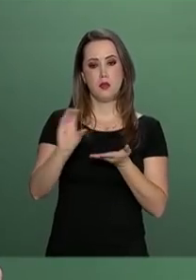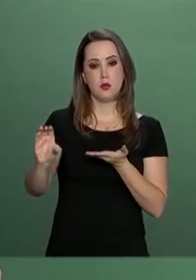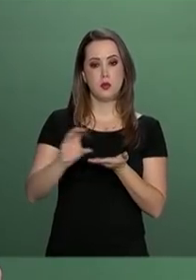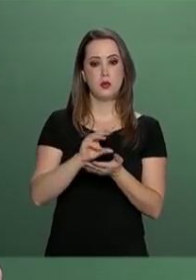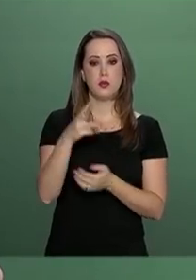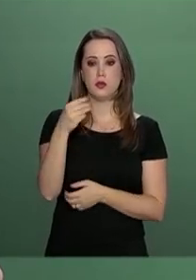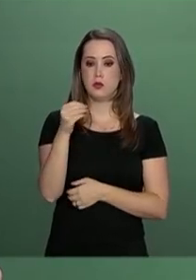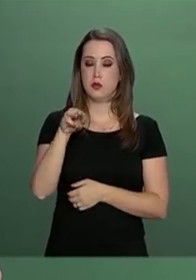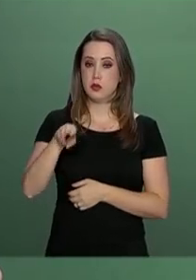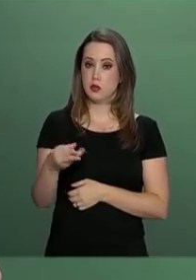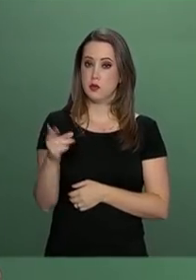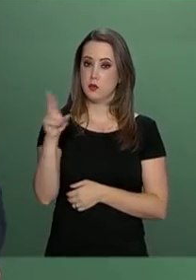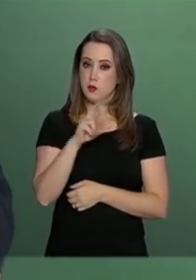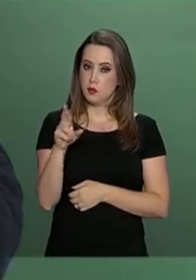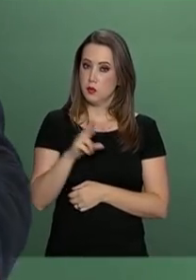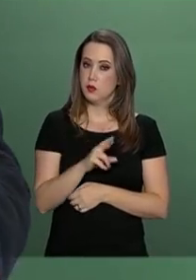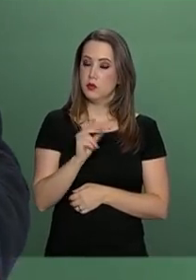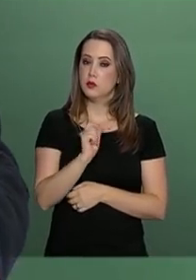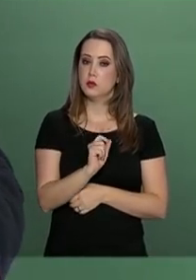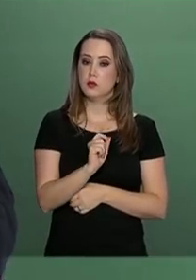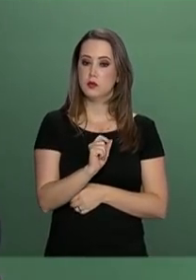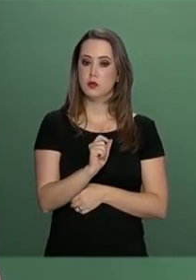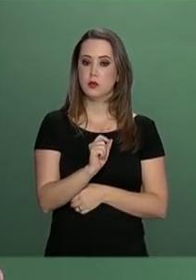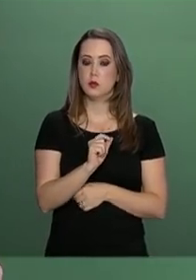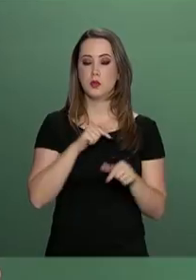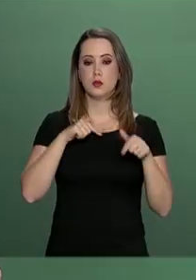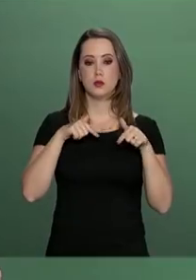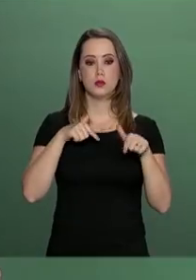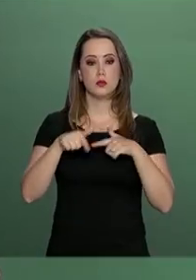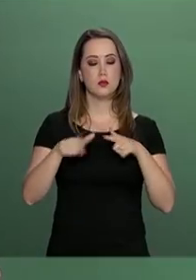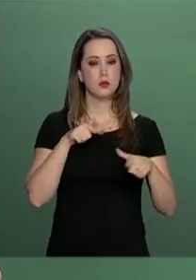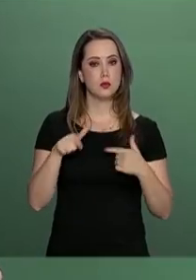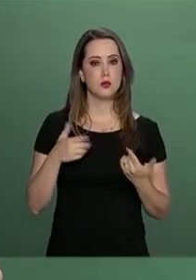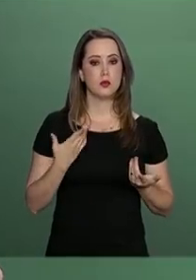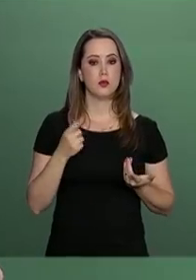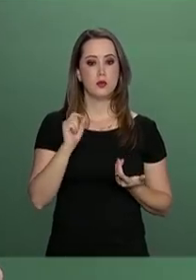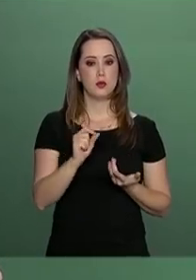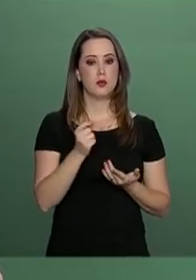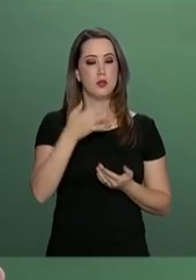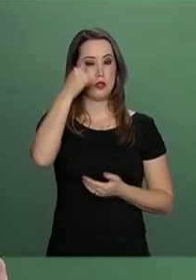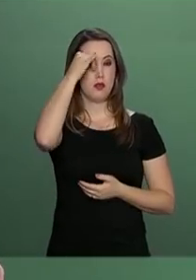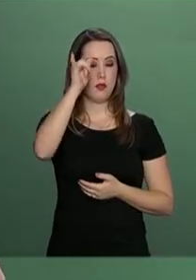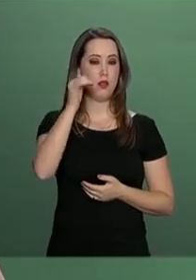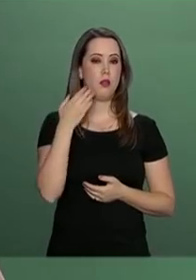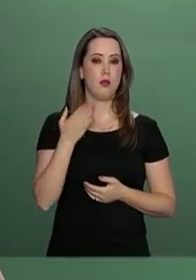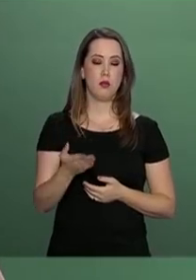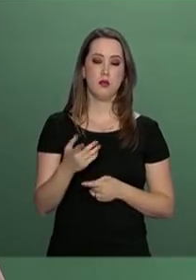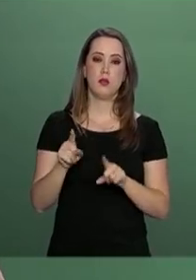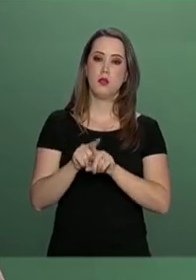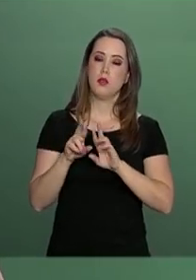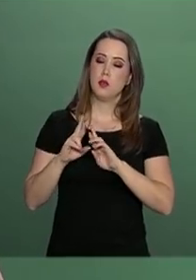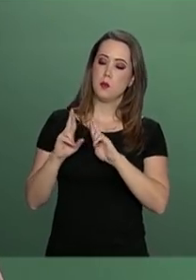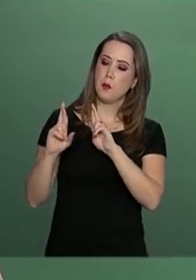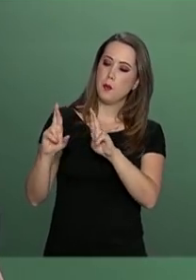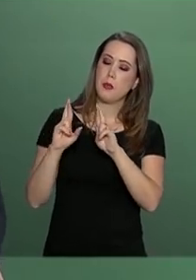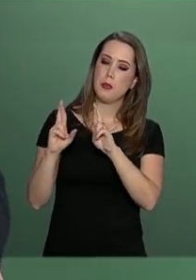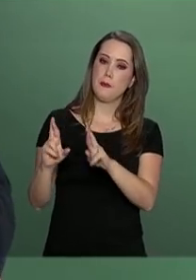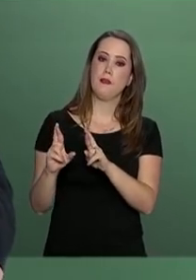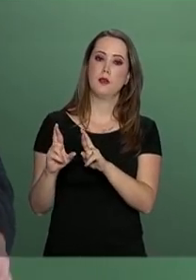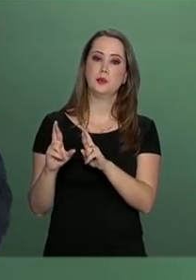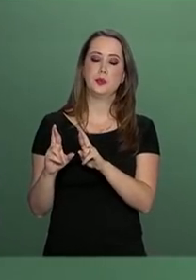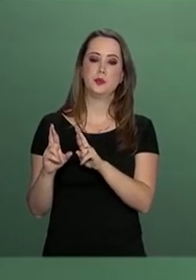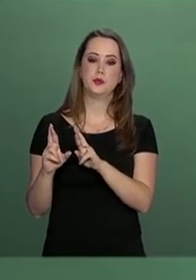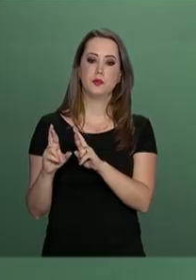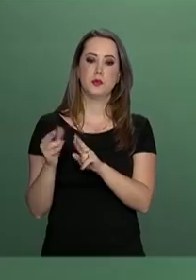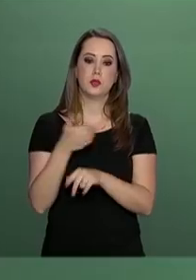de reais para o exercício deste combate e a expectativa que